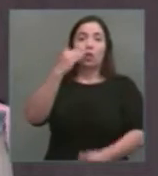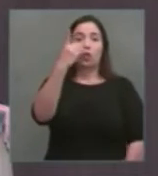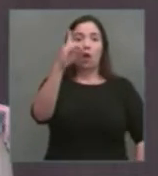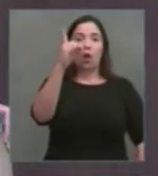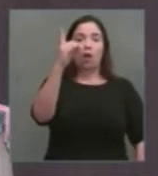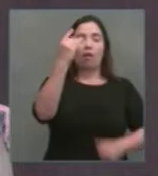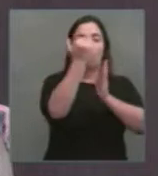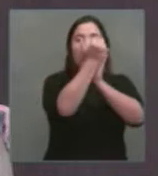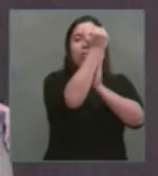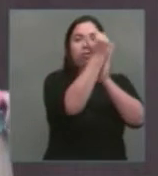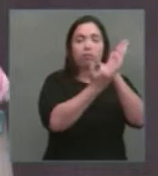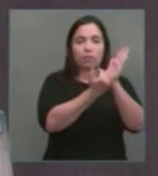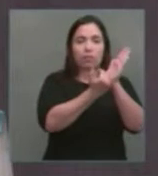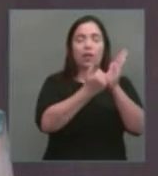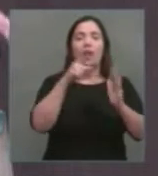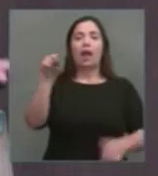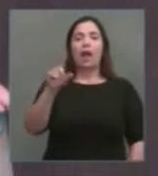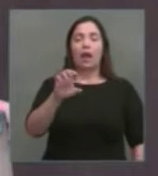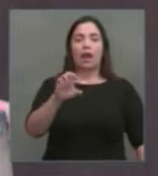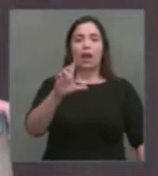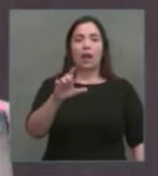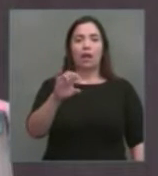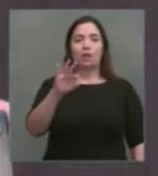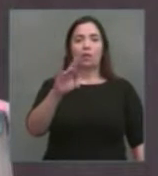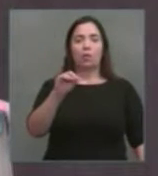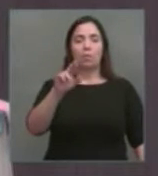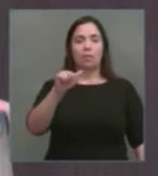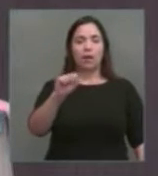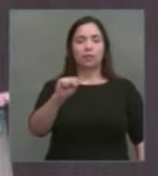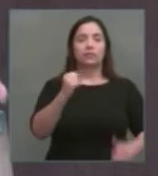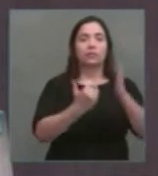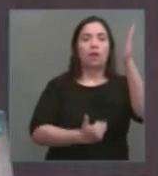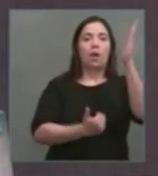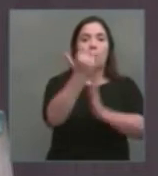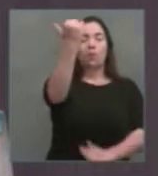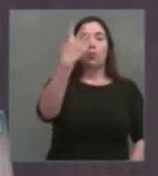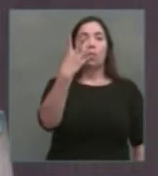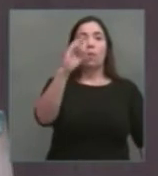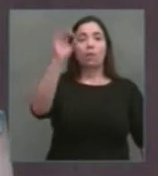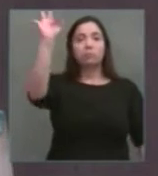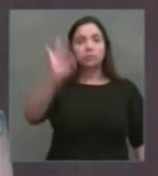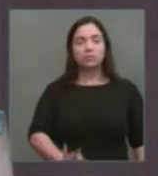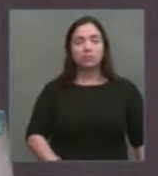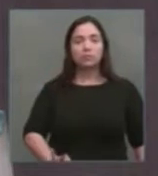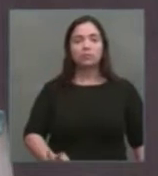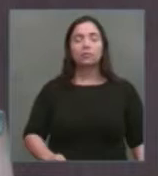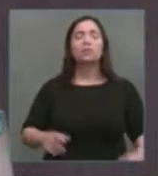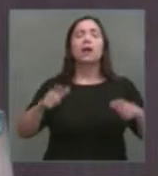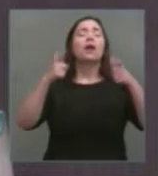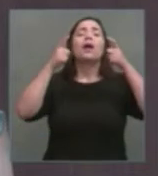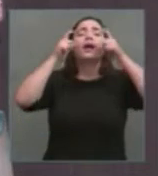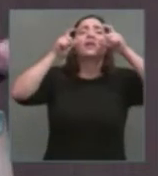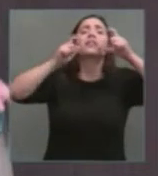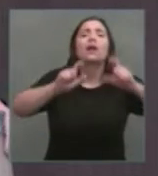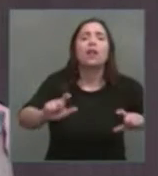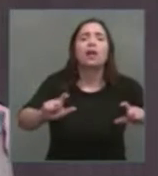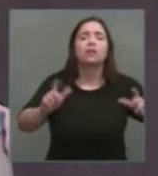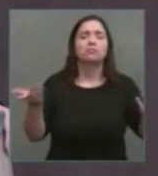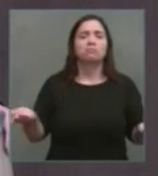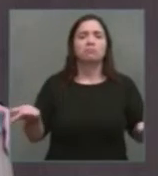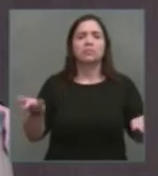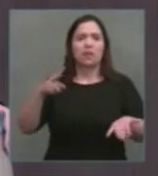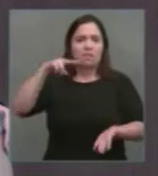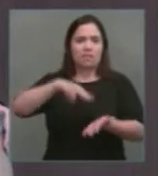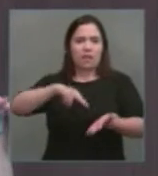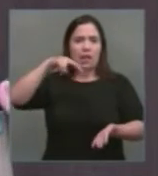as ações da Eletrobras aumentaram 40%. Eu disse, há quem interessa a euforia